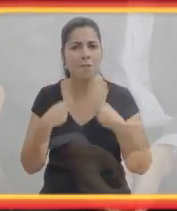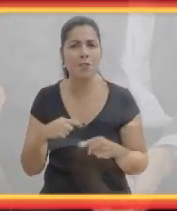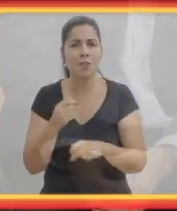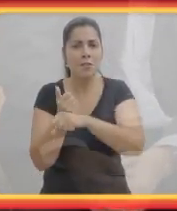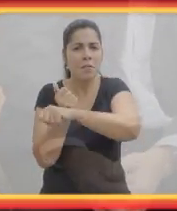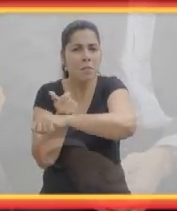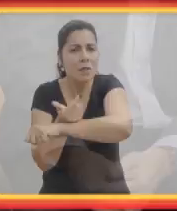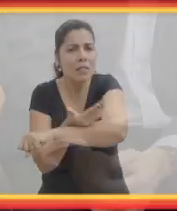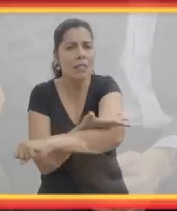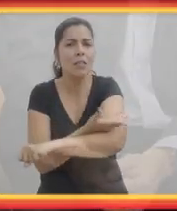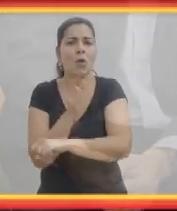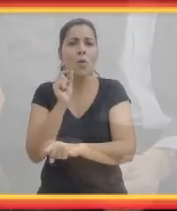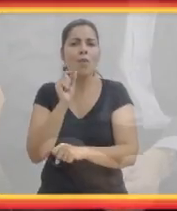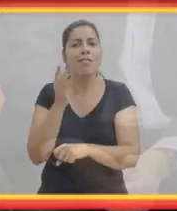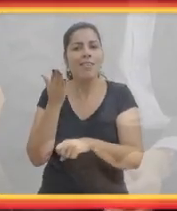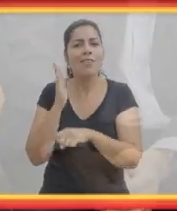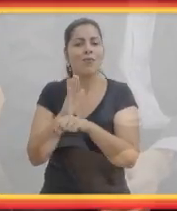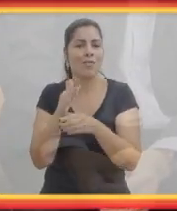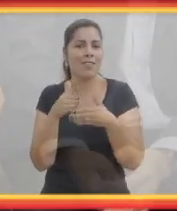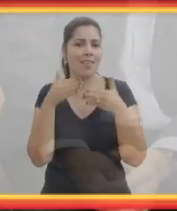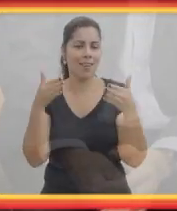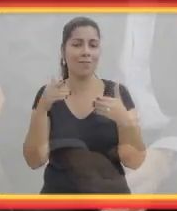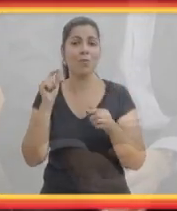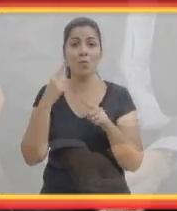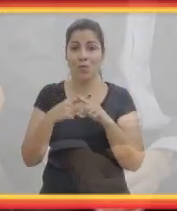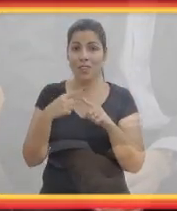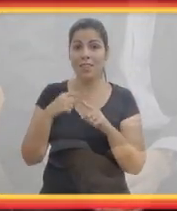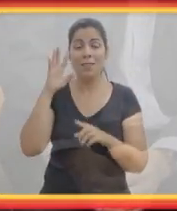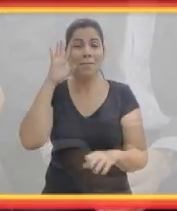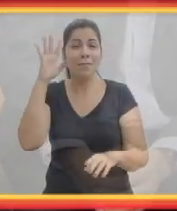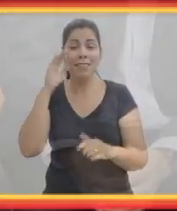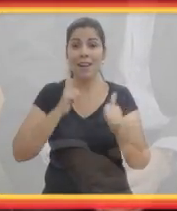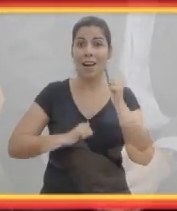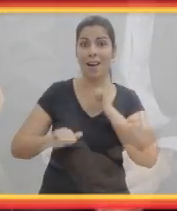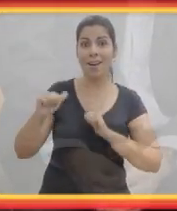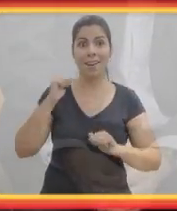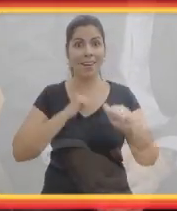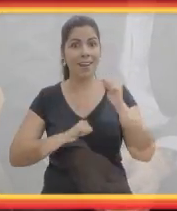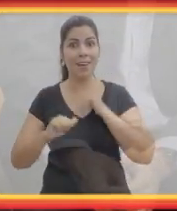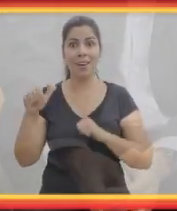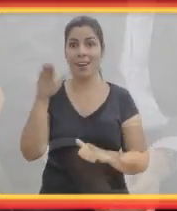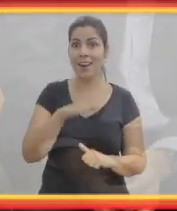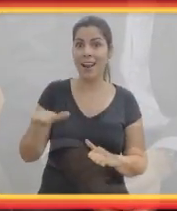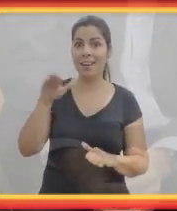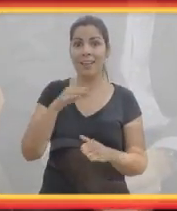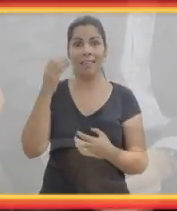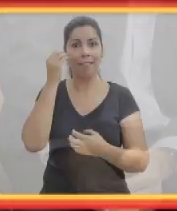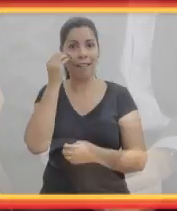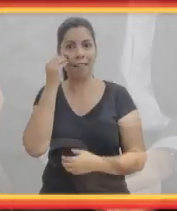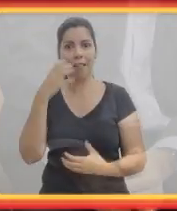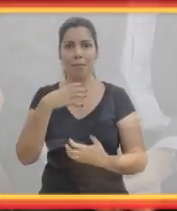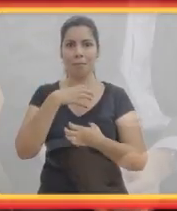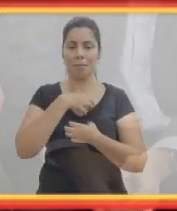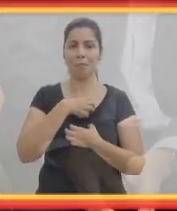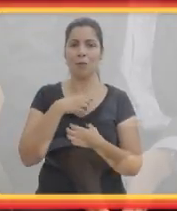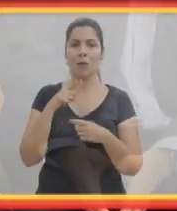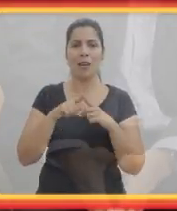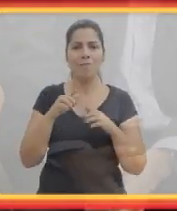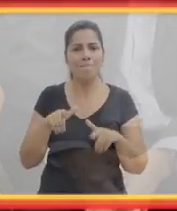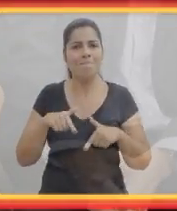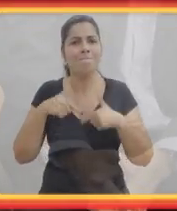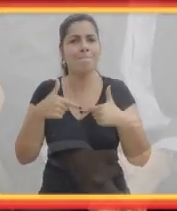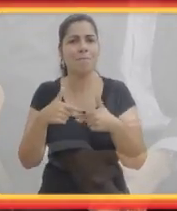que é relacionado ao estresse, tanto físico quanto emocional, isso é de uma grande ajuda.